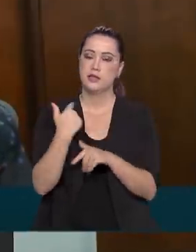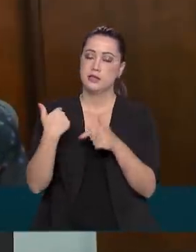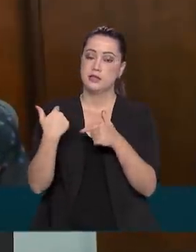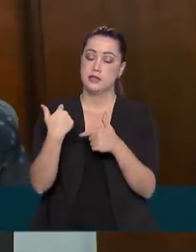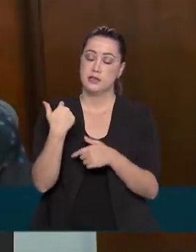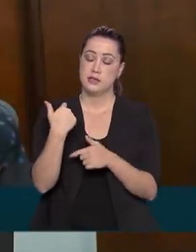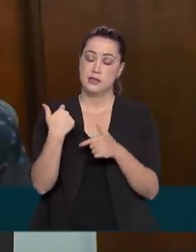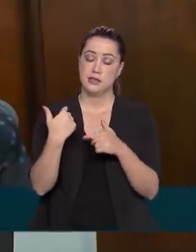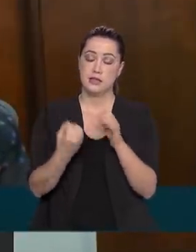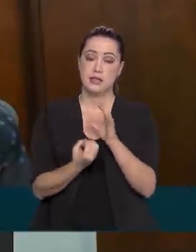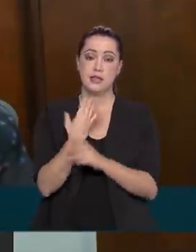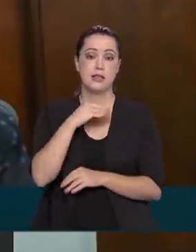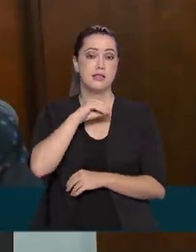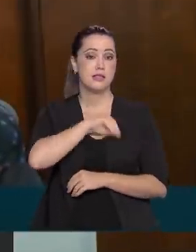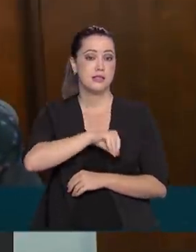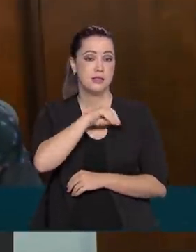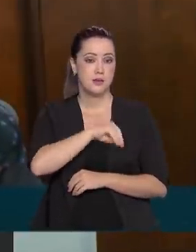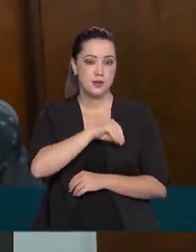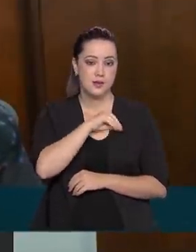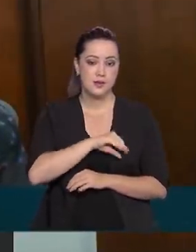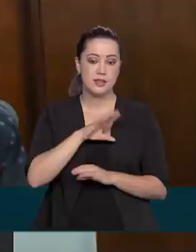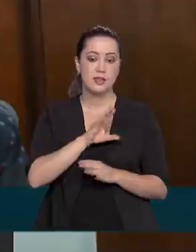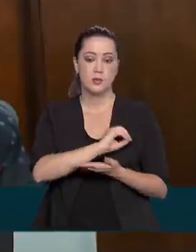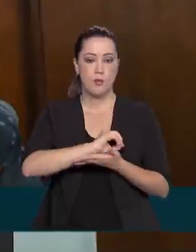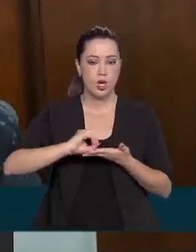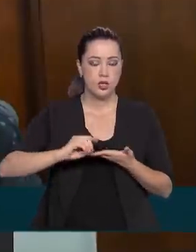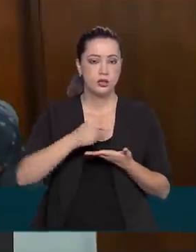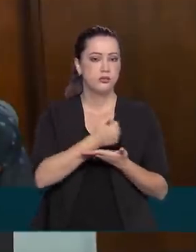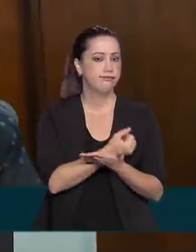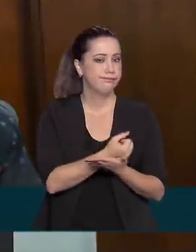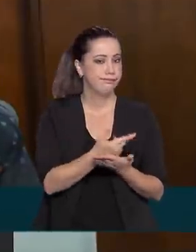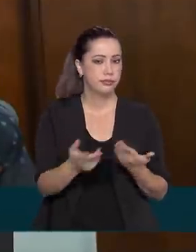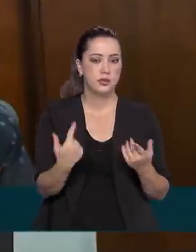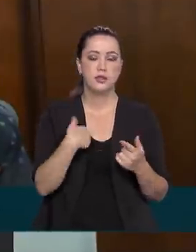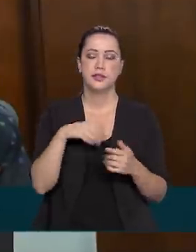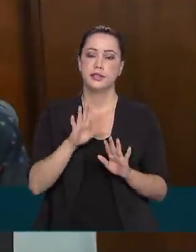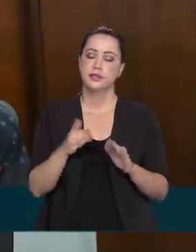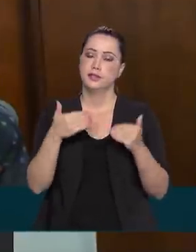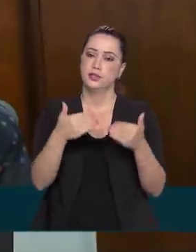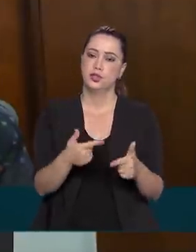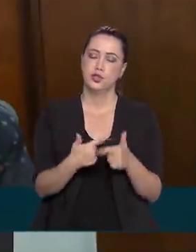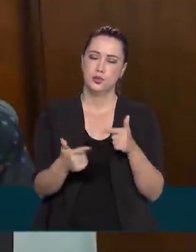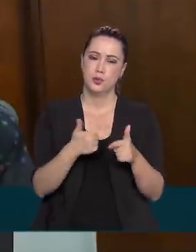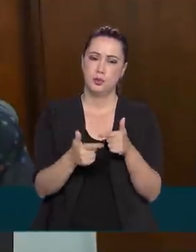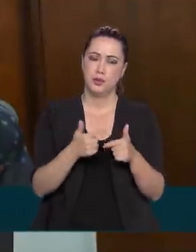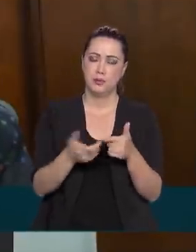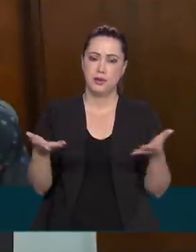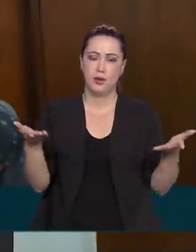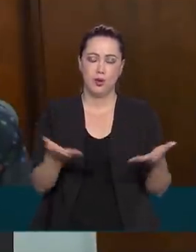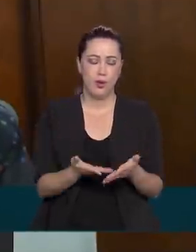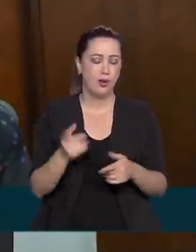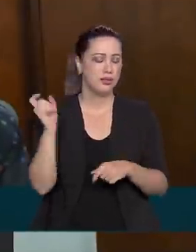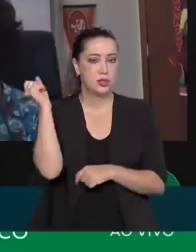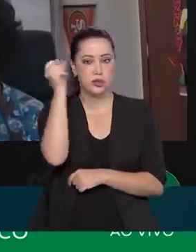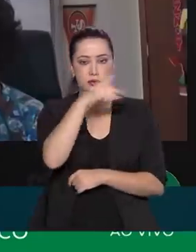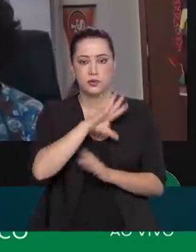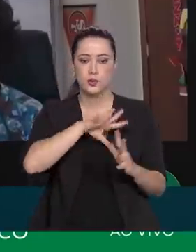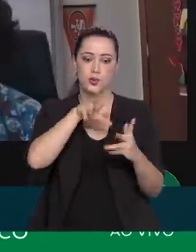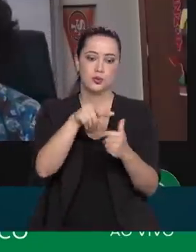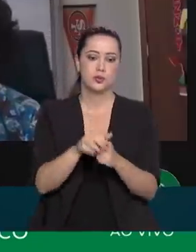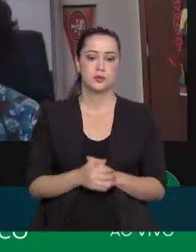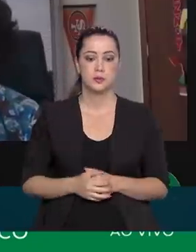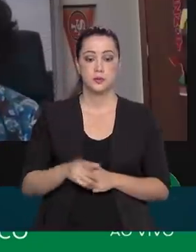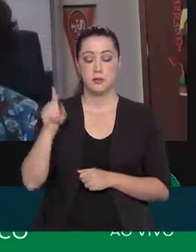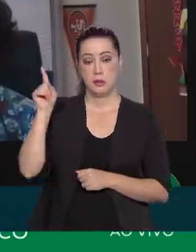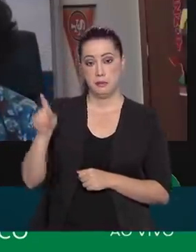renda para os produtores de hortifruti, que enfrentam com resiliência esse momento difícil, porque passa o mundo. Para